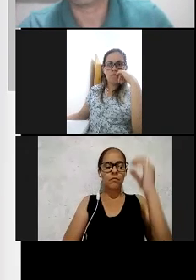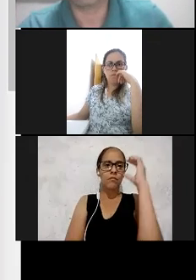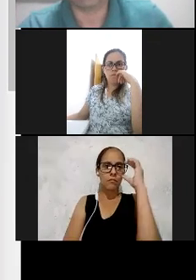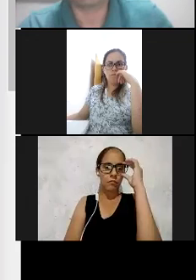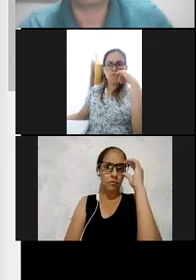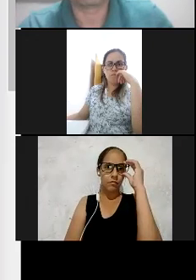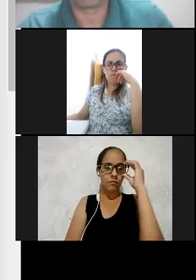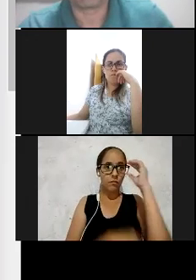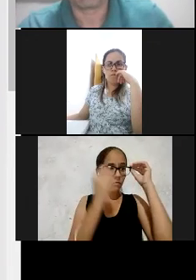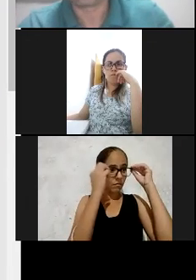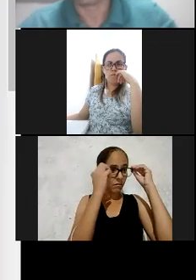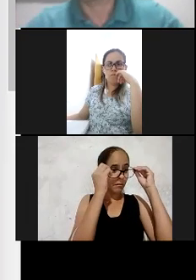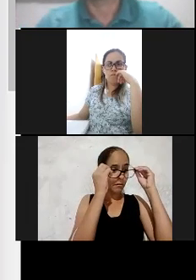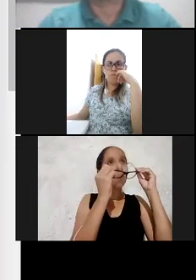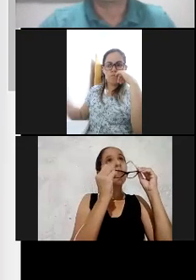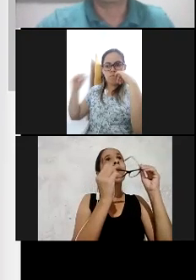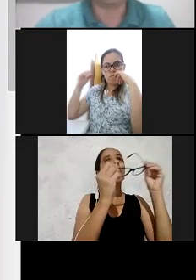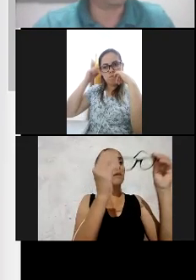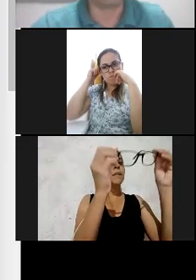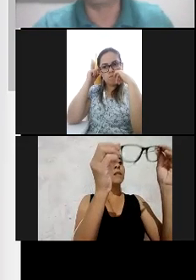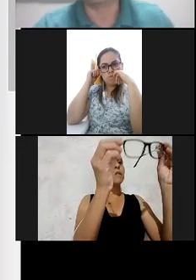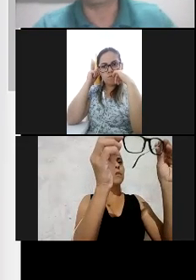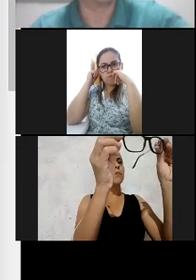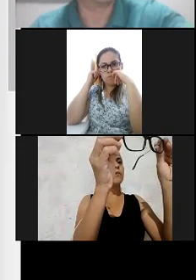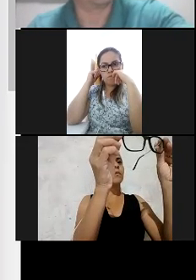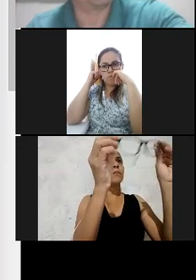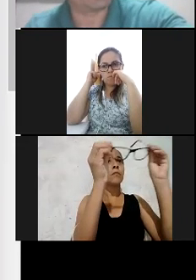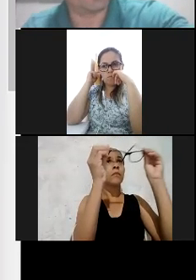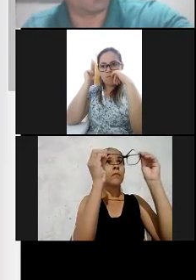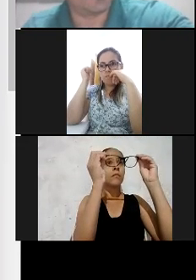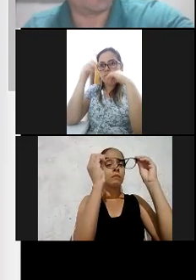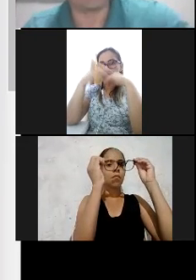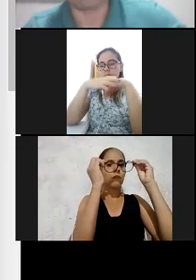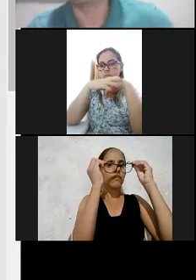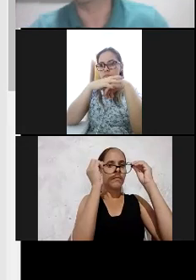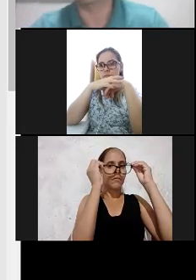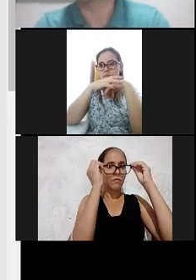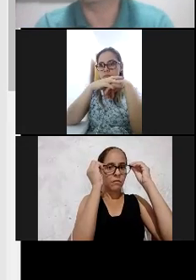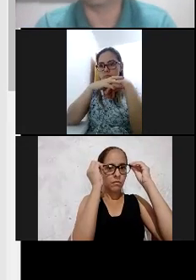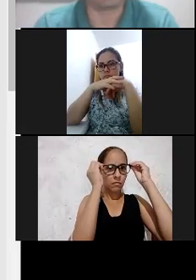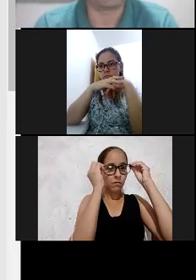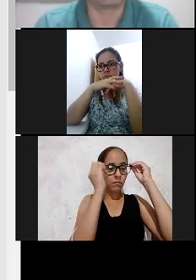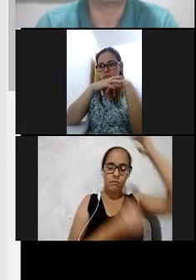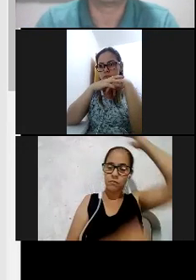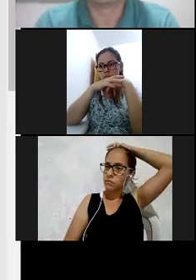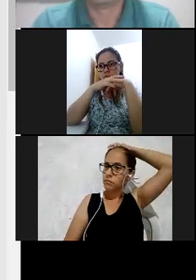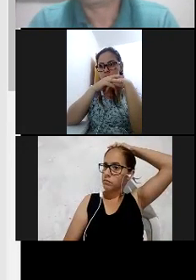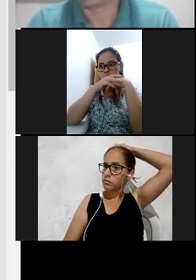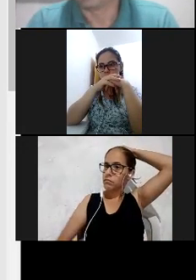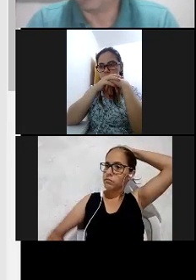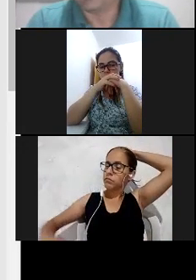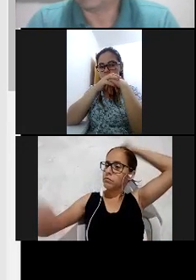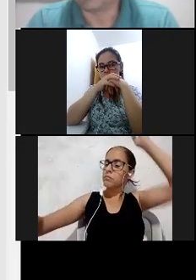Está liberado. Muito bem, gente. Boa noite, então. Nós vamos dar continuidade aos nossos estudos